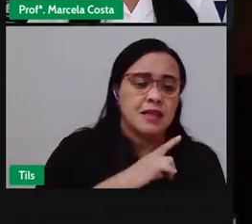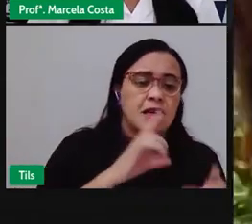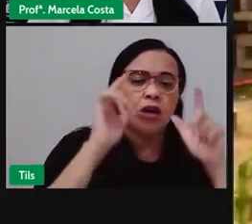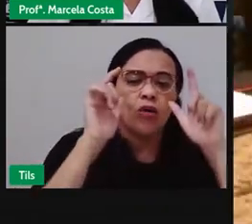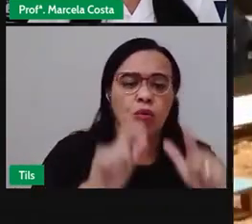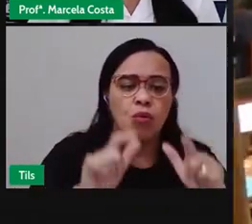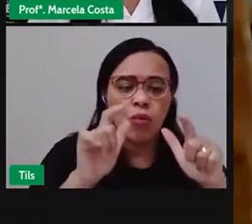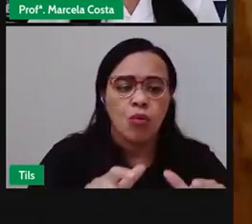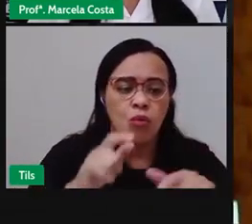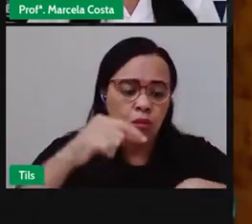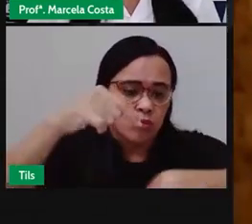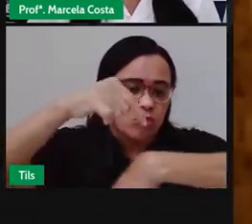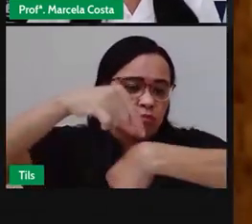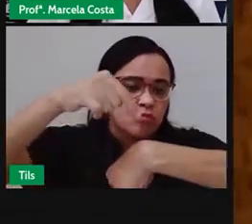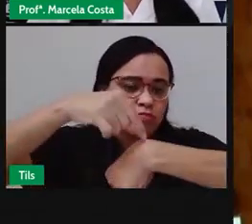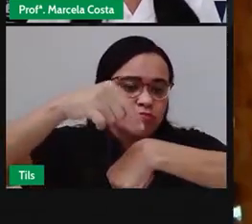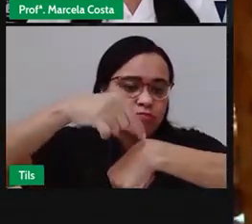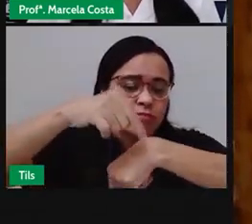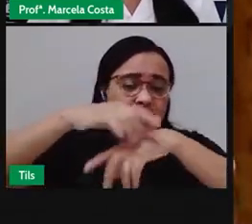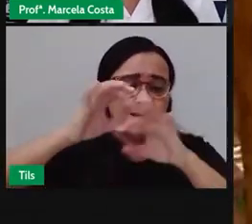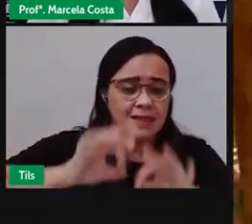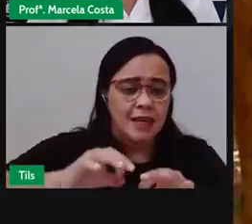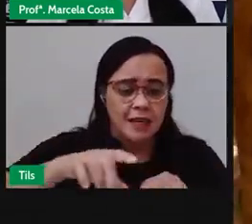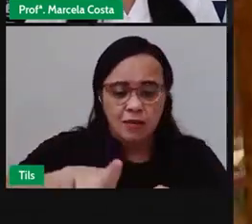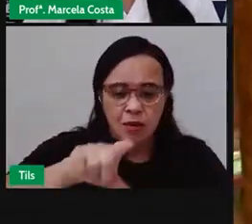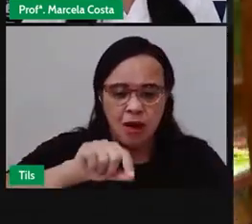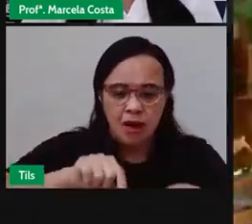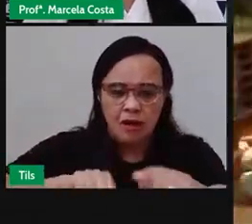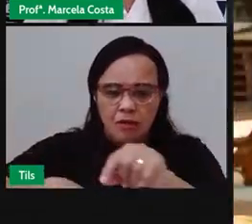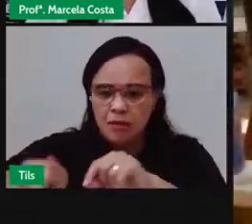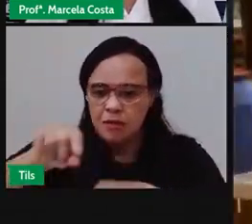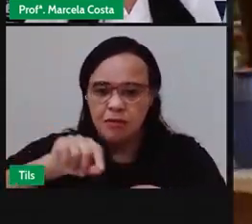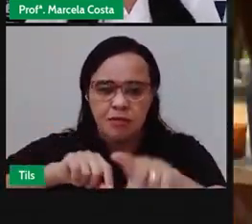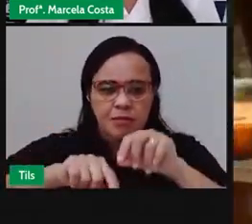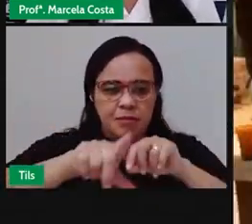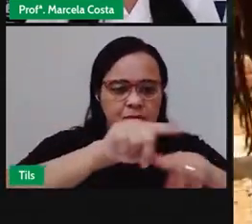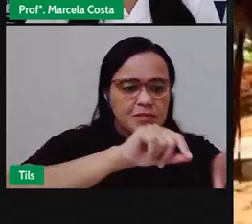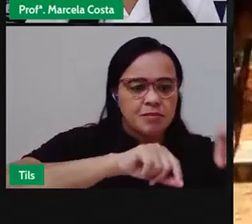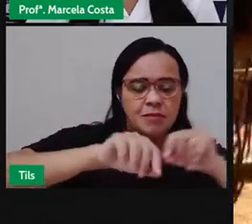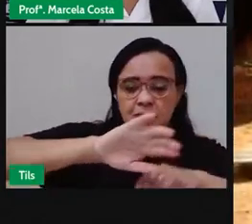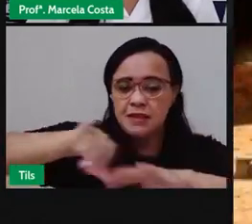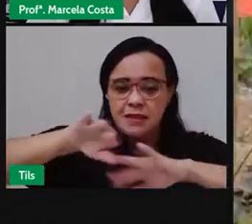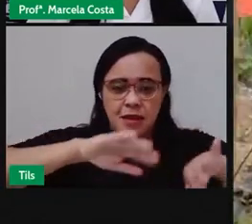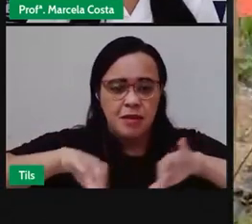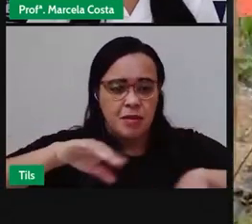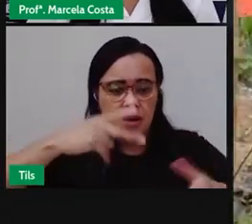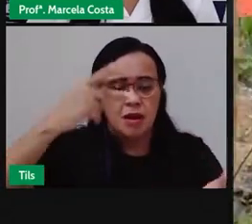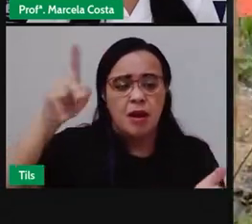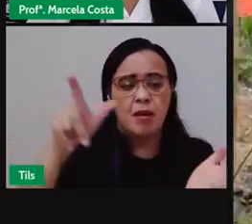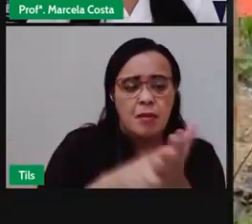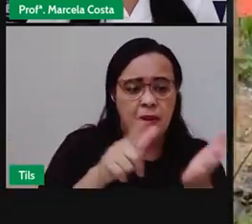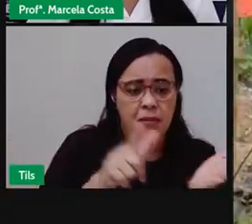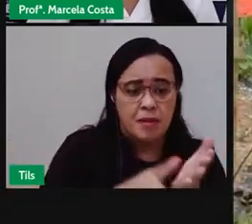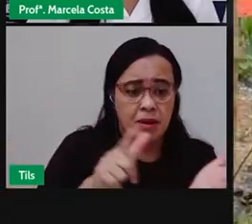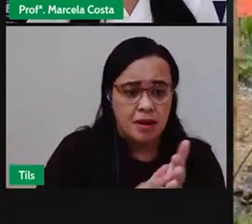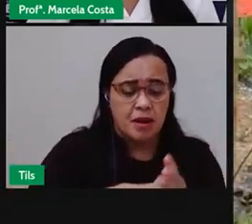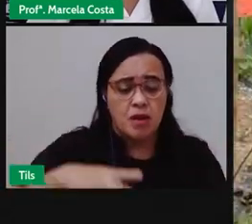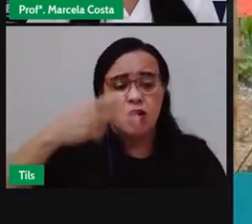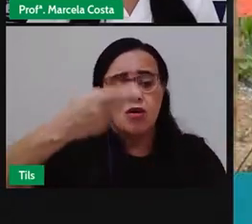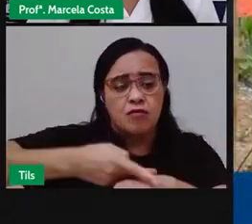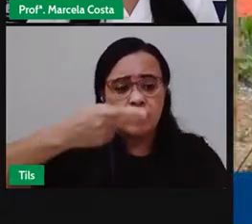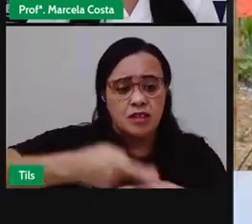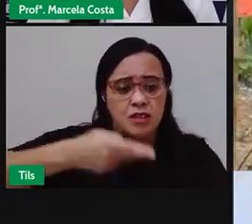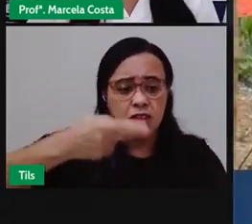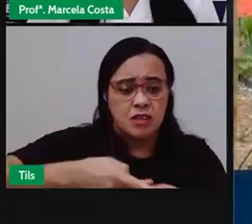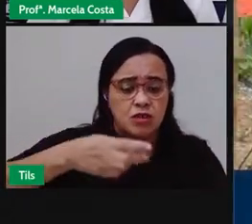de partida e aí eles recolhiam os recicláveis que é o plástico o papel o vidro e o metal. Um projeto pioneiro na capital